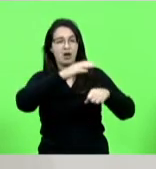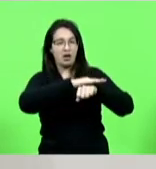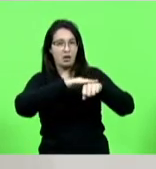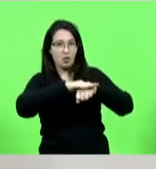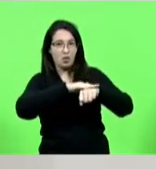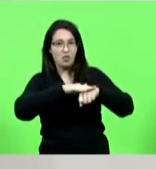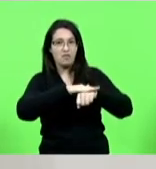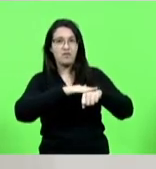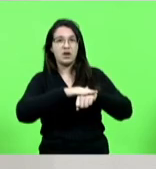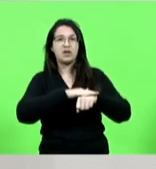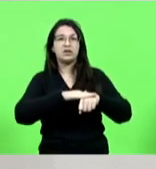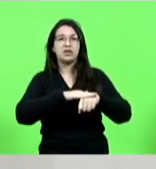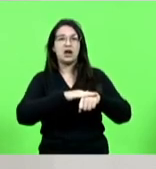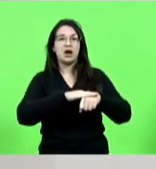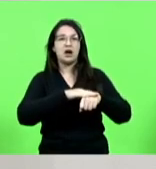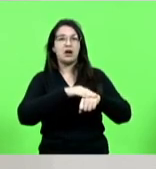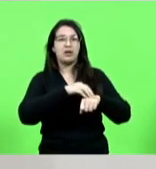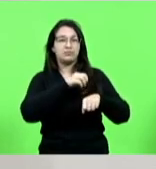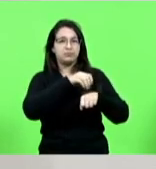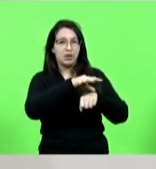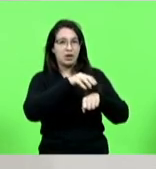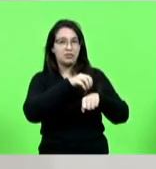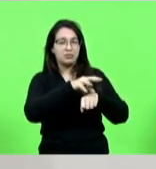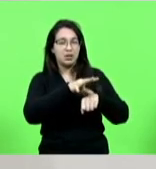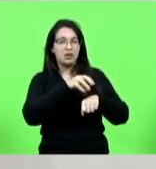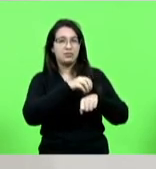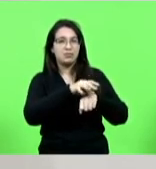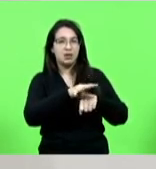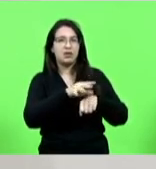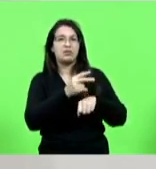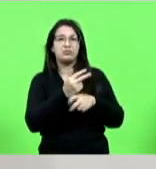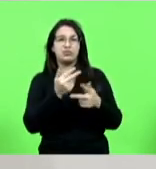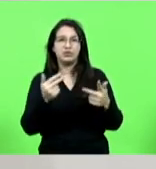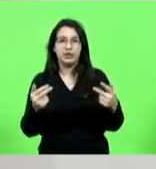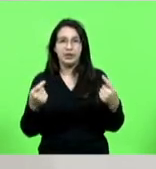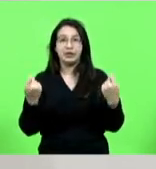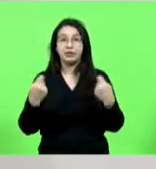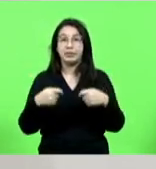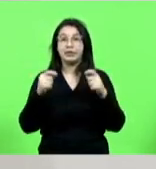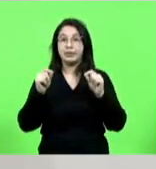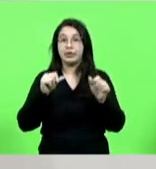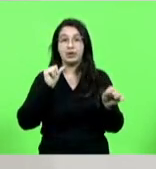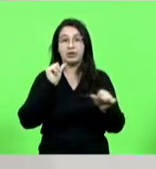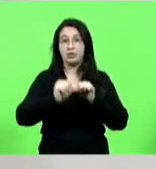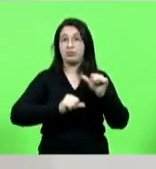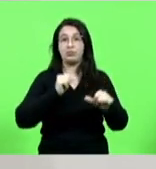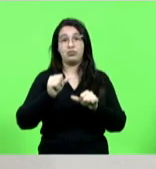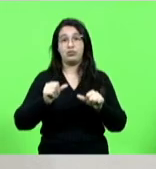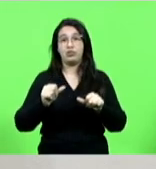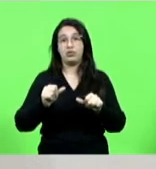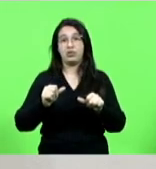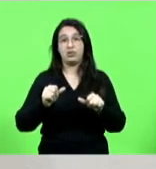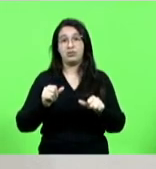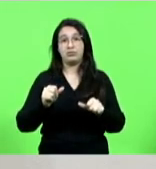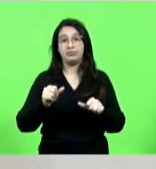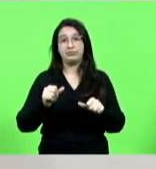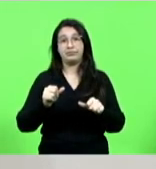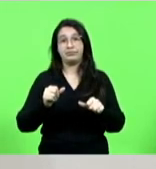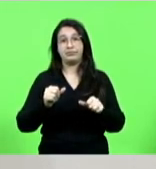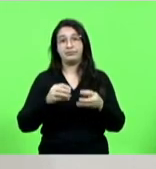entupir o bueiro vai trazer problema quando chove tem que ser na dor é no bolso